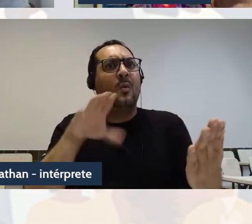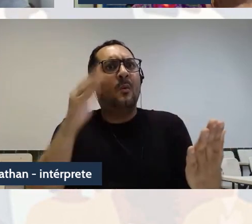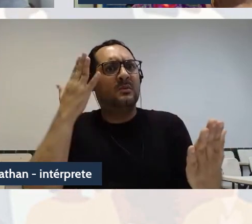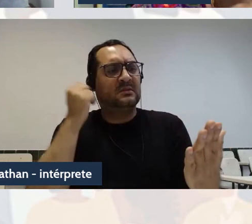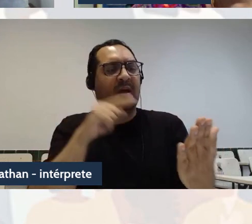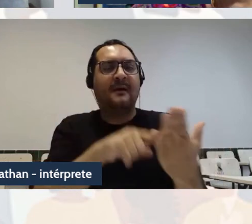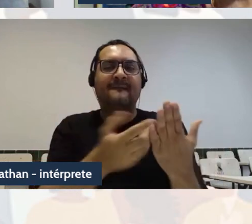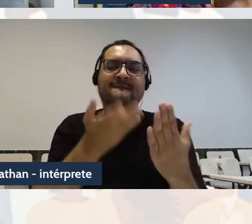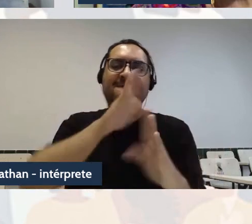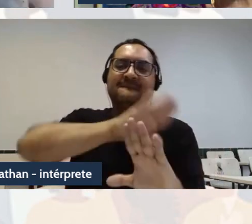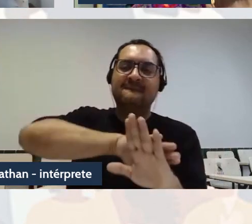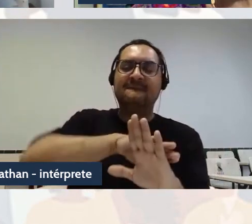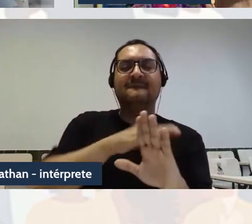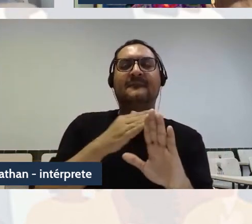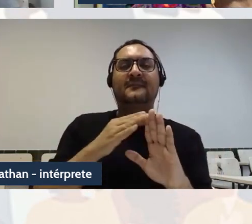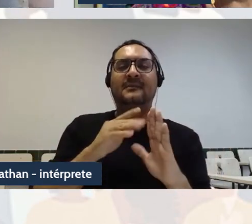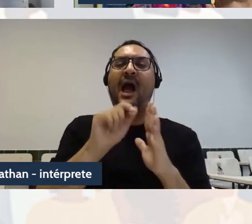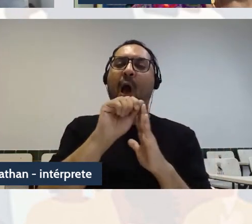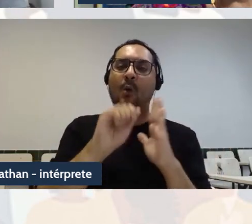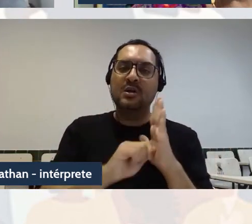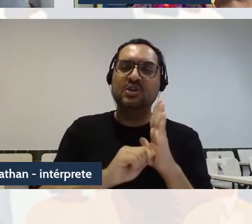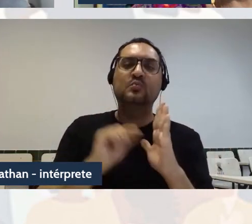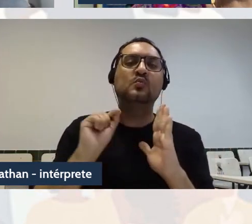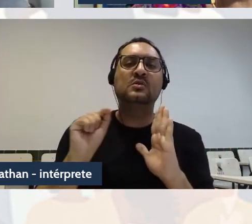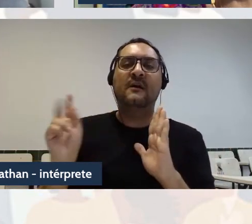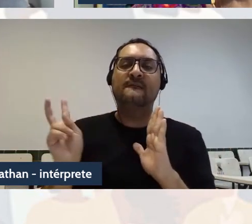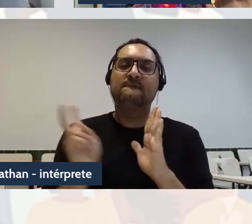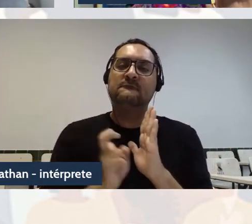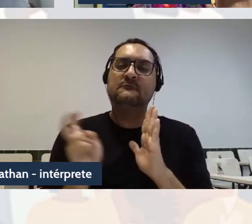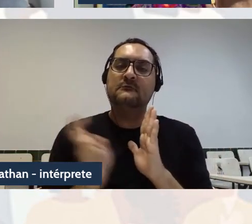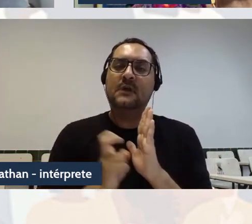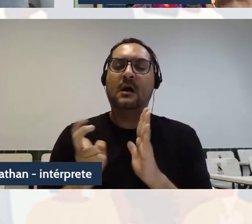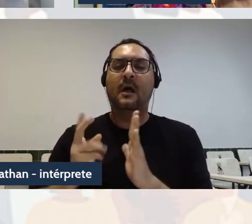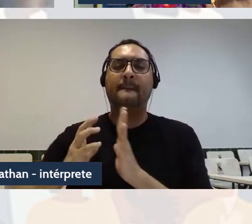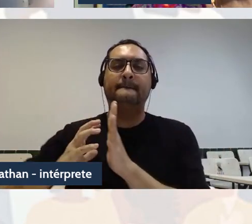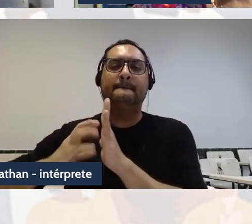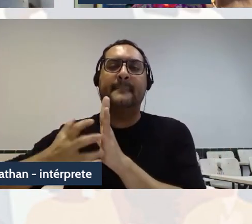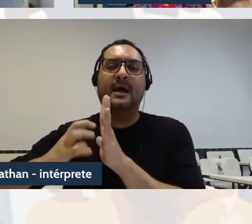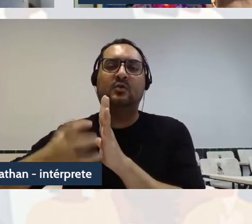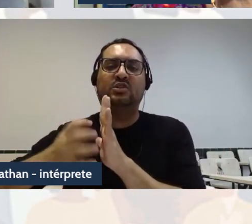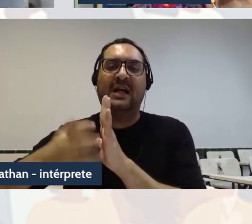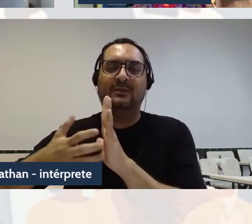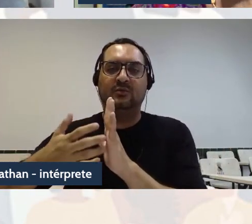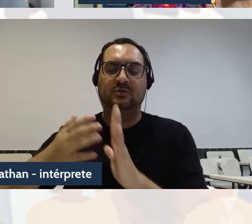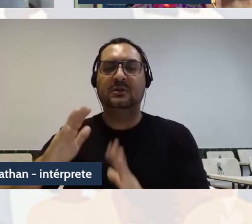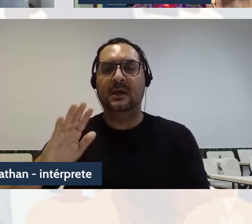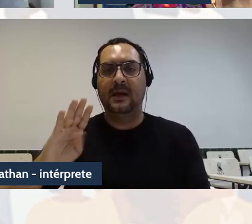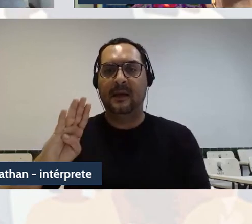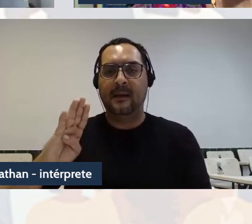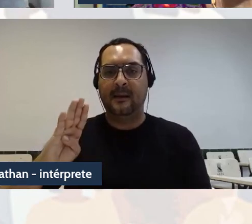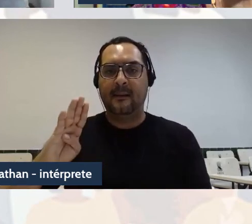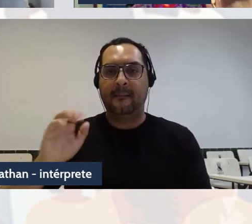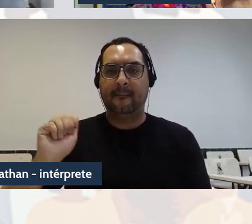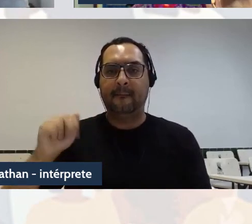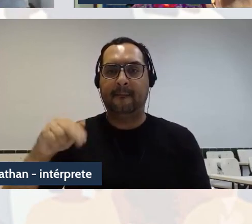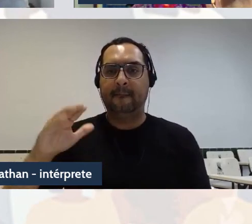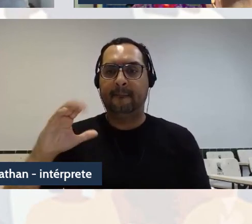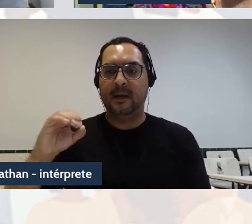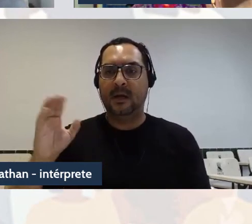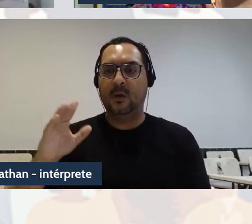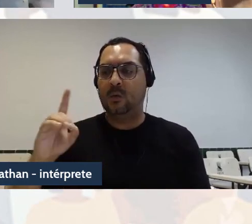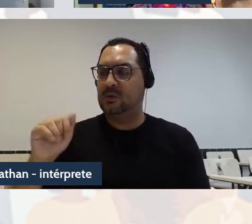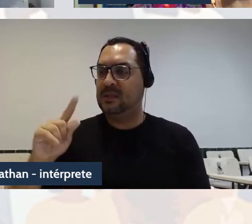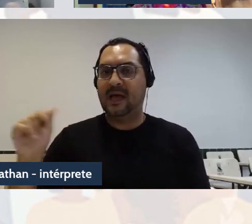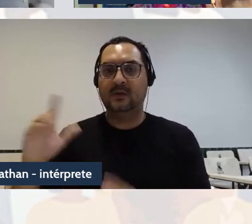se alimentam ou de bases de dados previamente fornecidos, ou